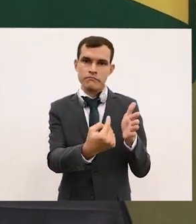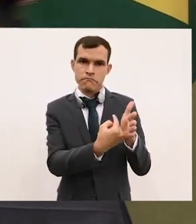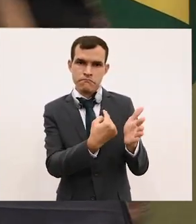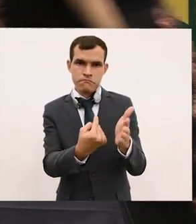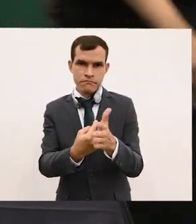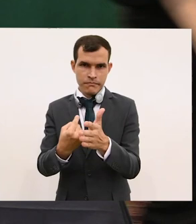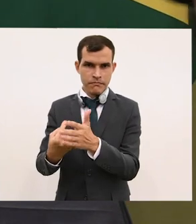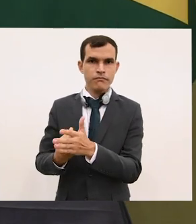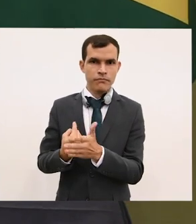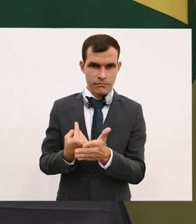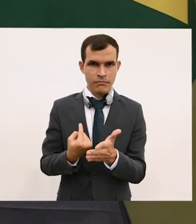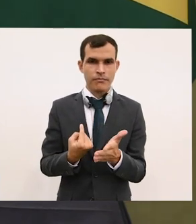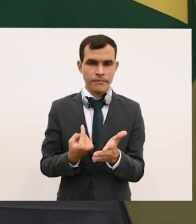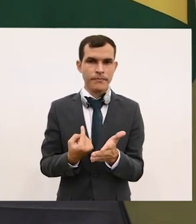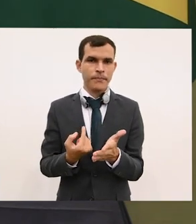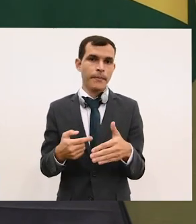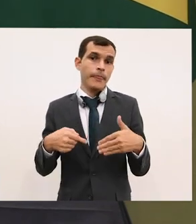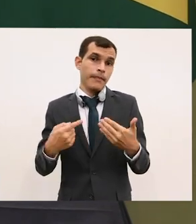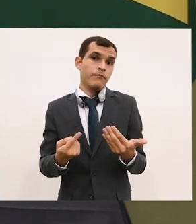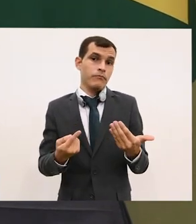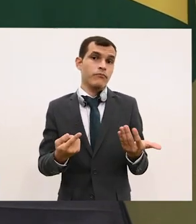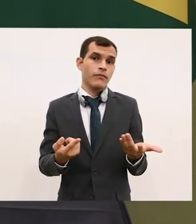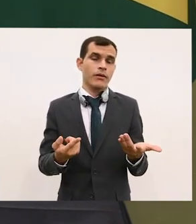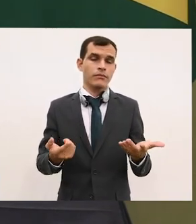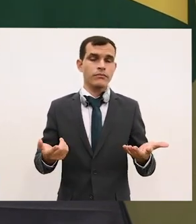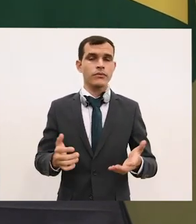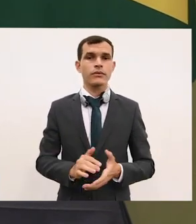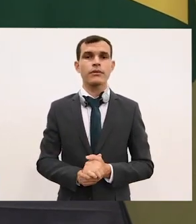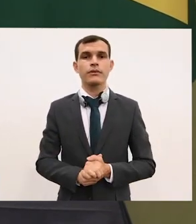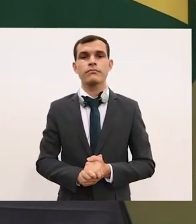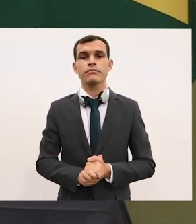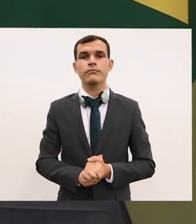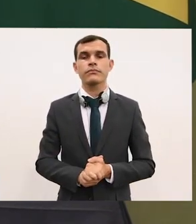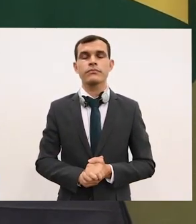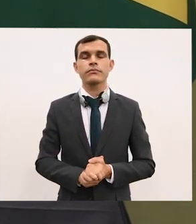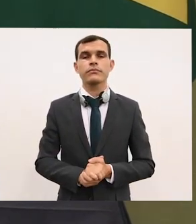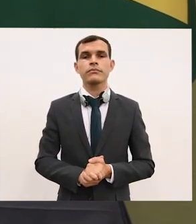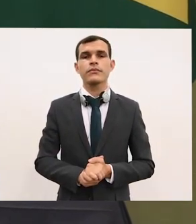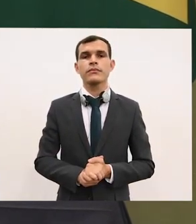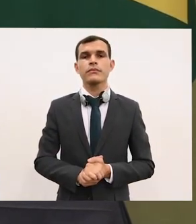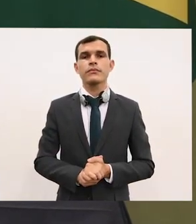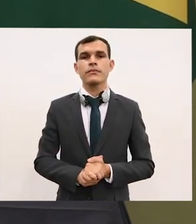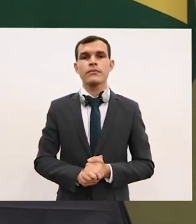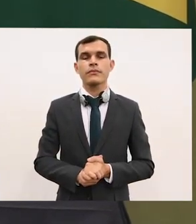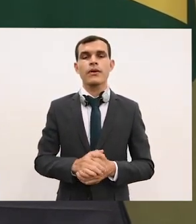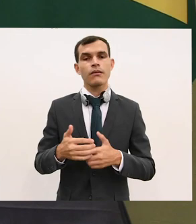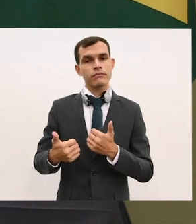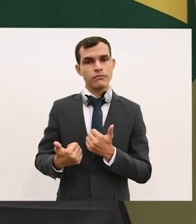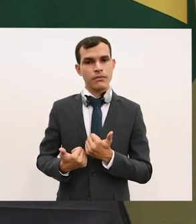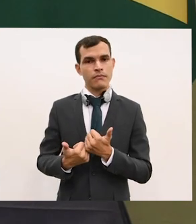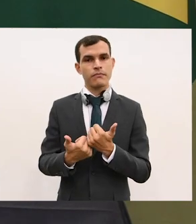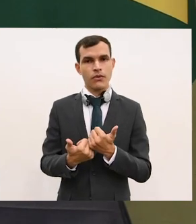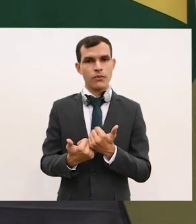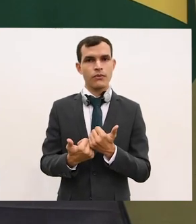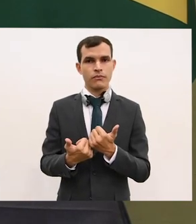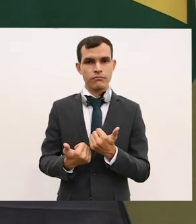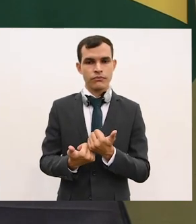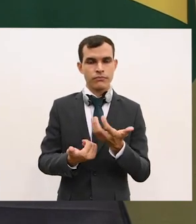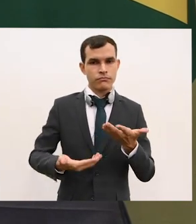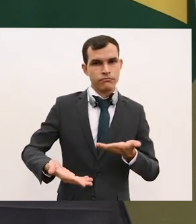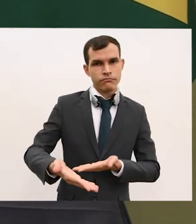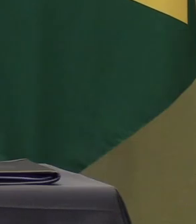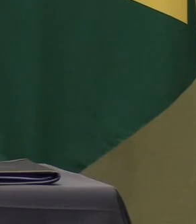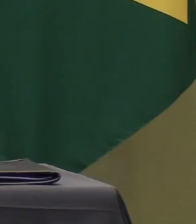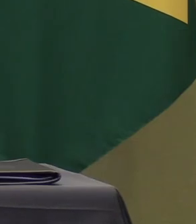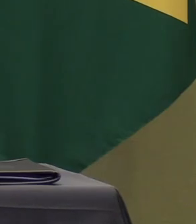e contribui, então, para que essa sessão possa satisfazer a curiosidade